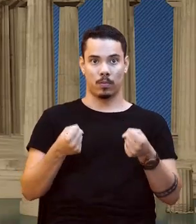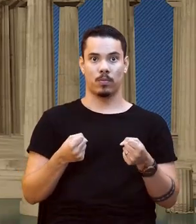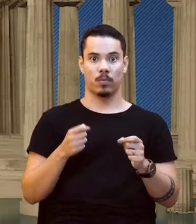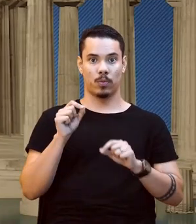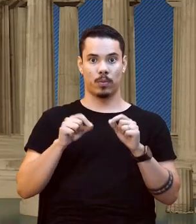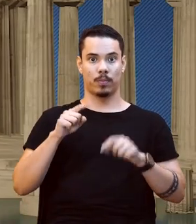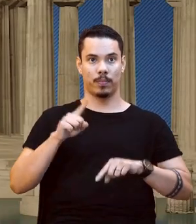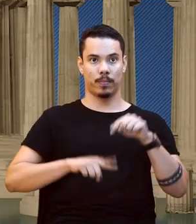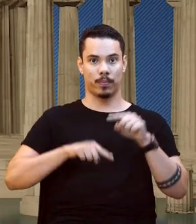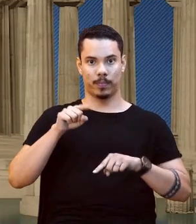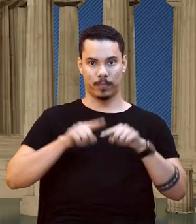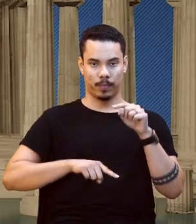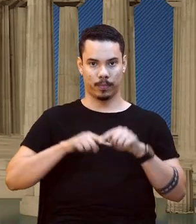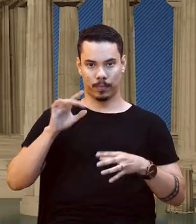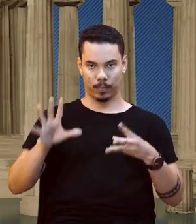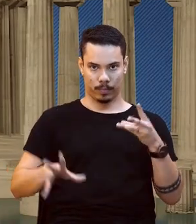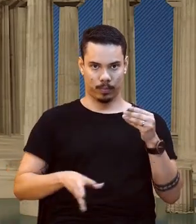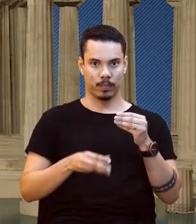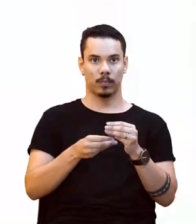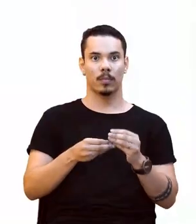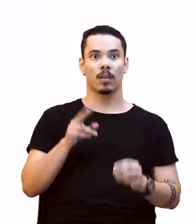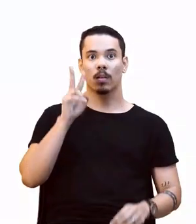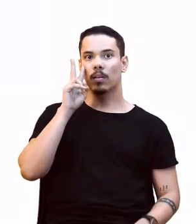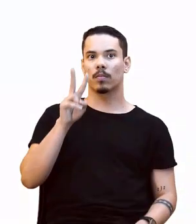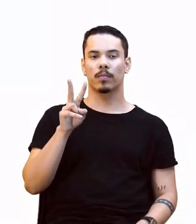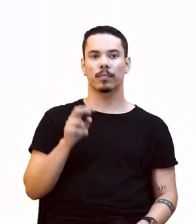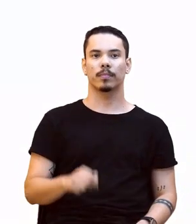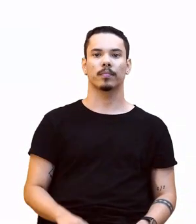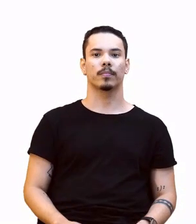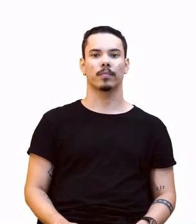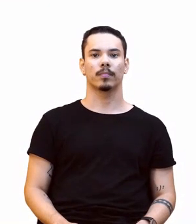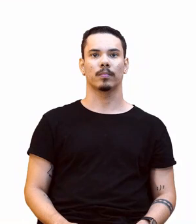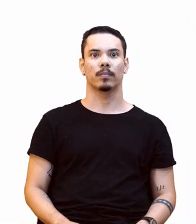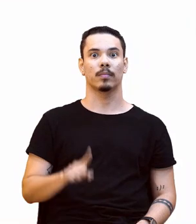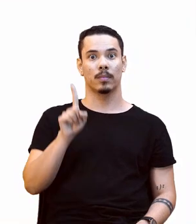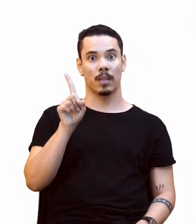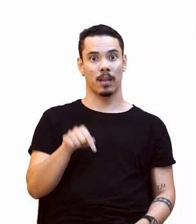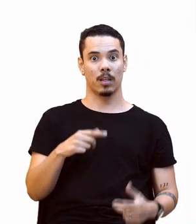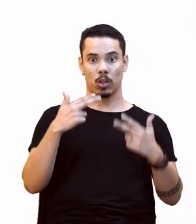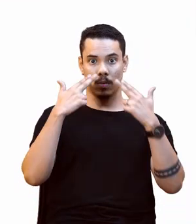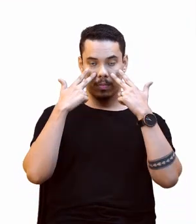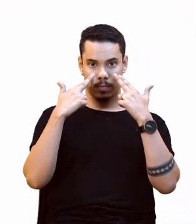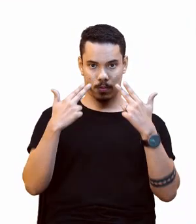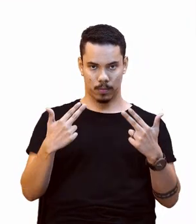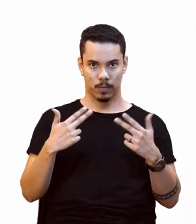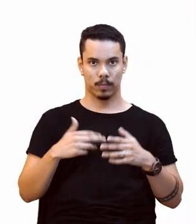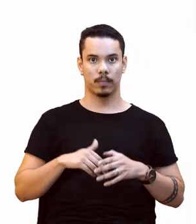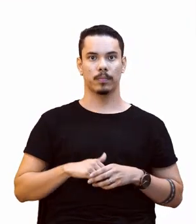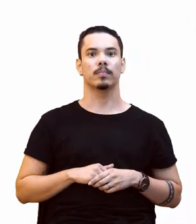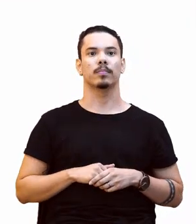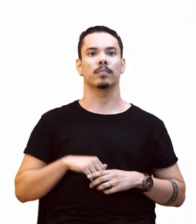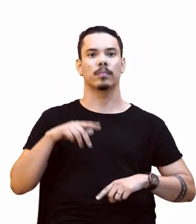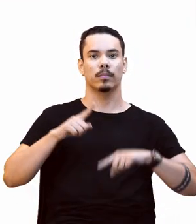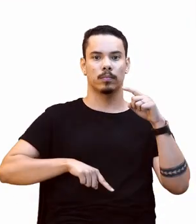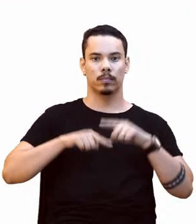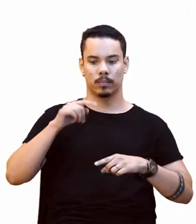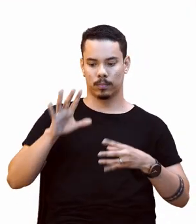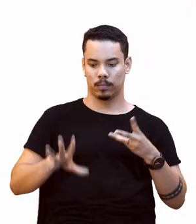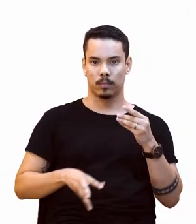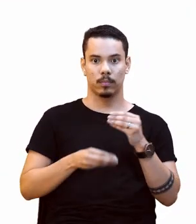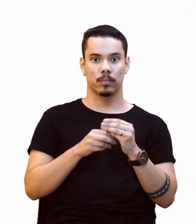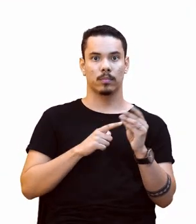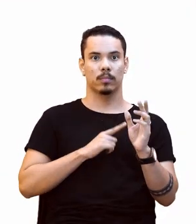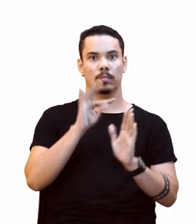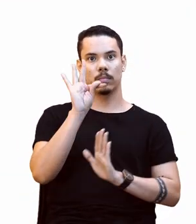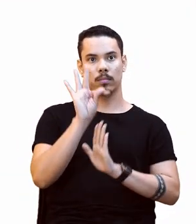complementar. Vamos lá ver o que que é? Olha aí a novidade, olha aí. Gente, o material complementar de hoje temos um texto